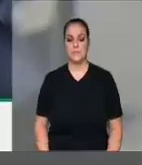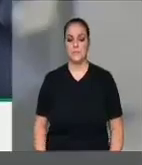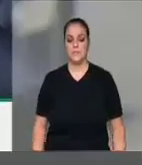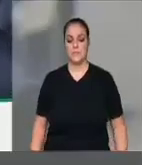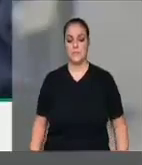orçamento dos... Muito obrigado.